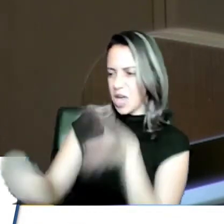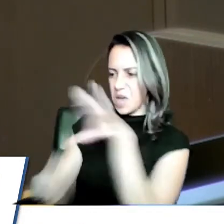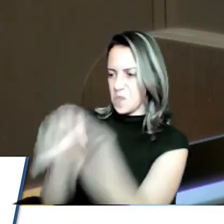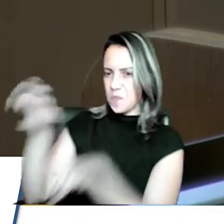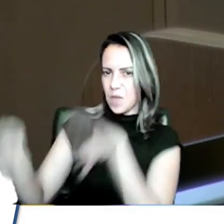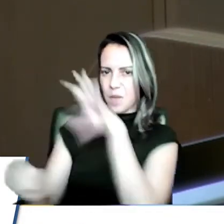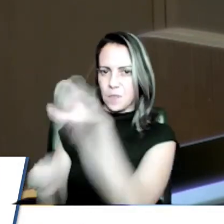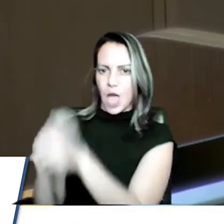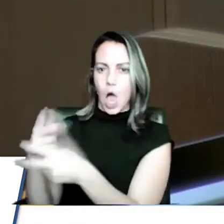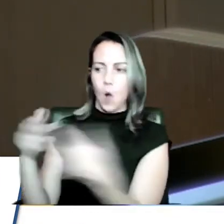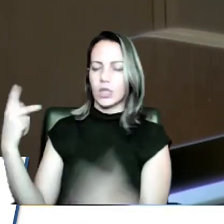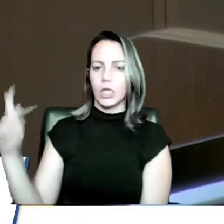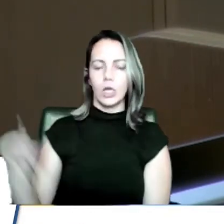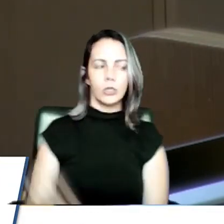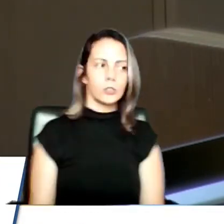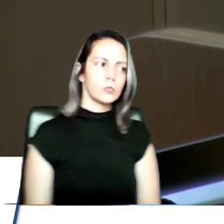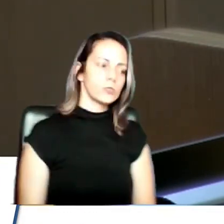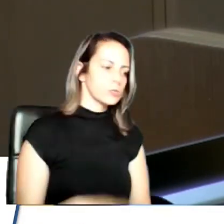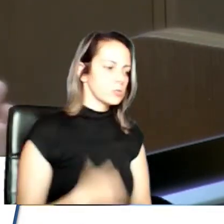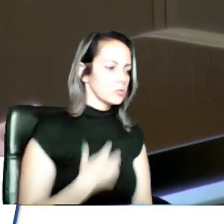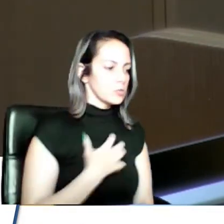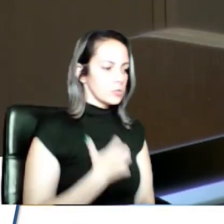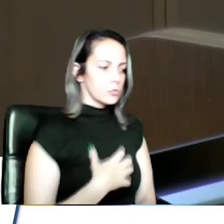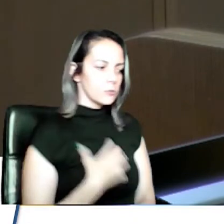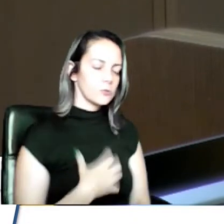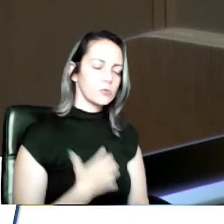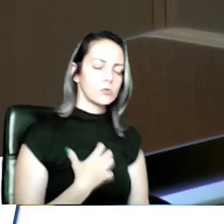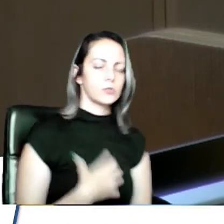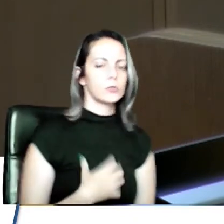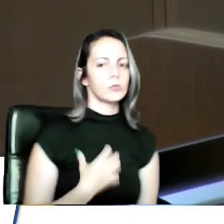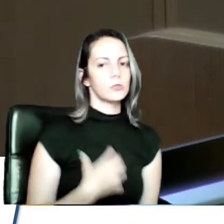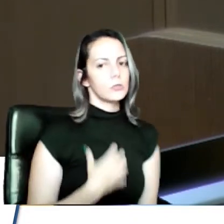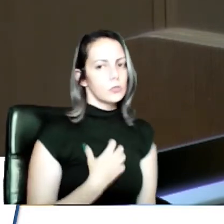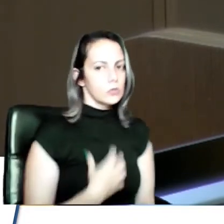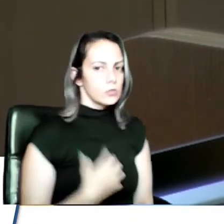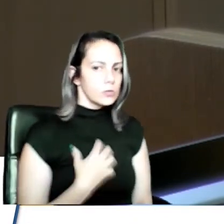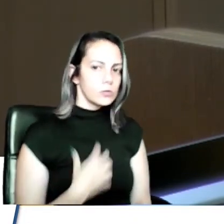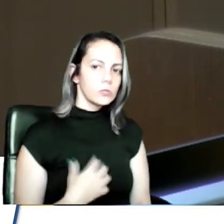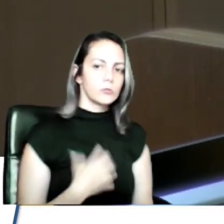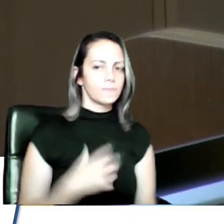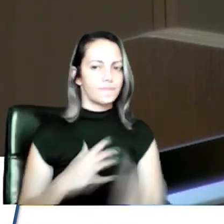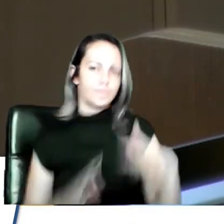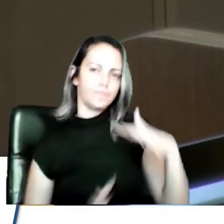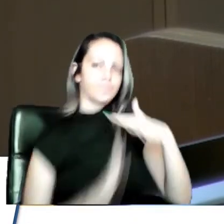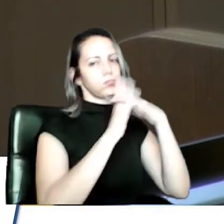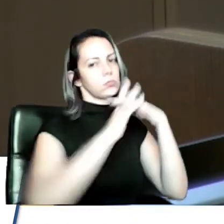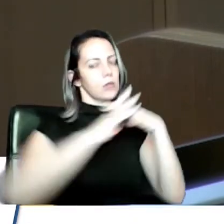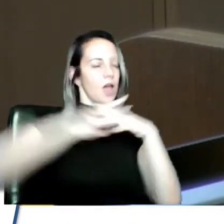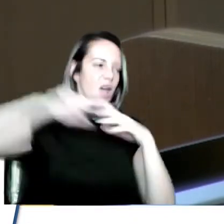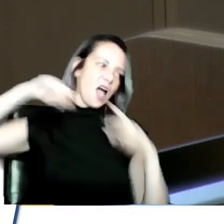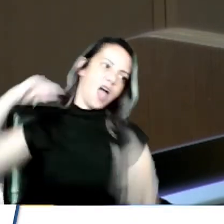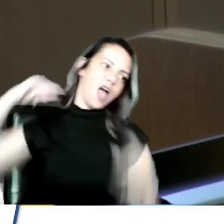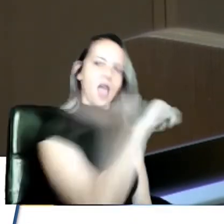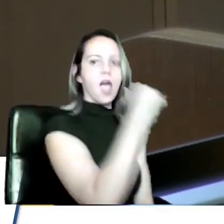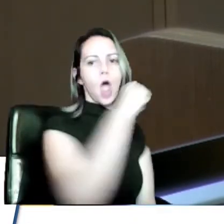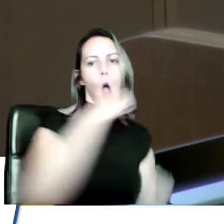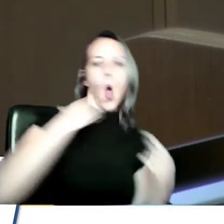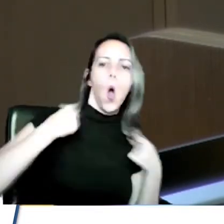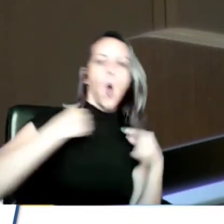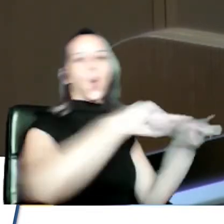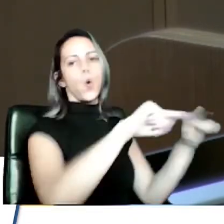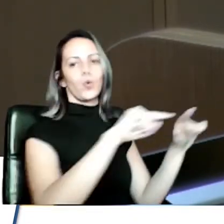ele levou também a agressão, igual o Palamone falou, a gente viu pelo vídeo, contra o fiscal Carlos, que eu nem conheço.